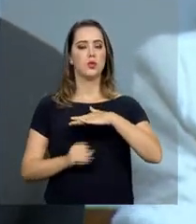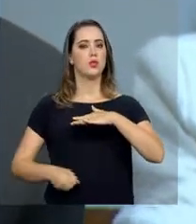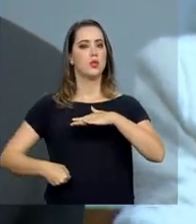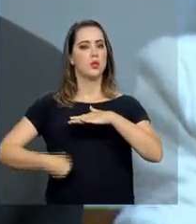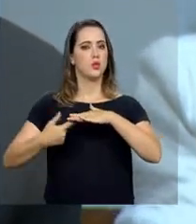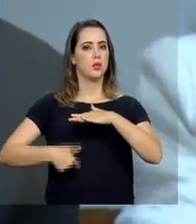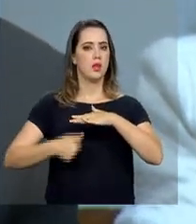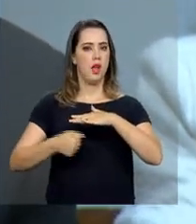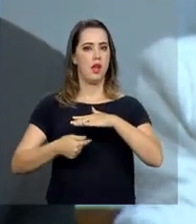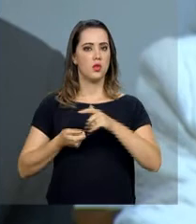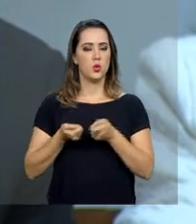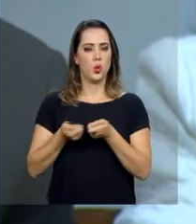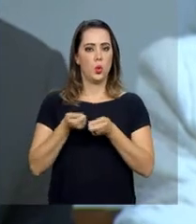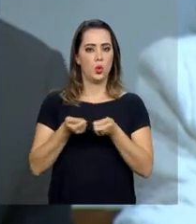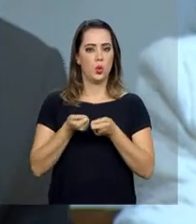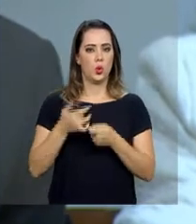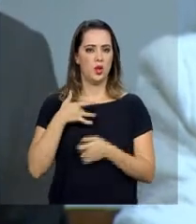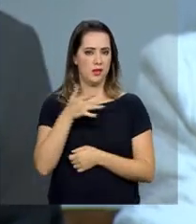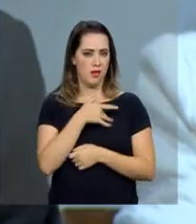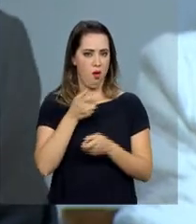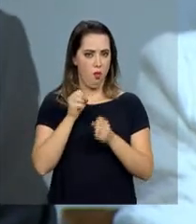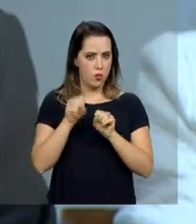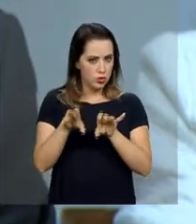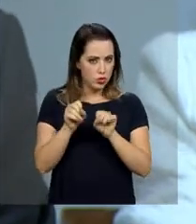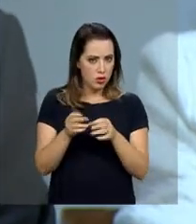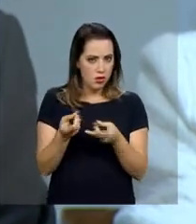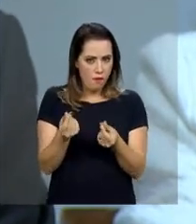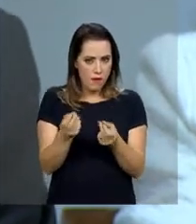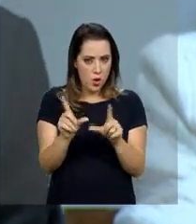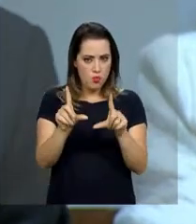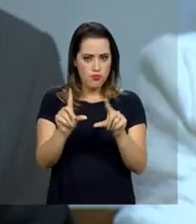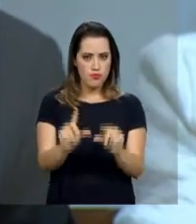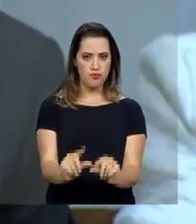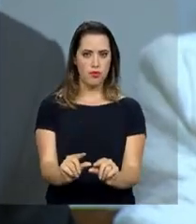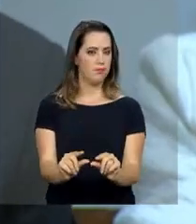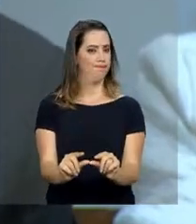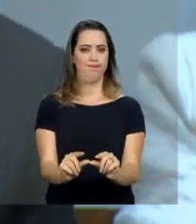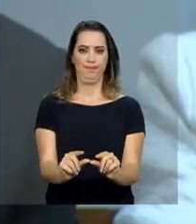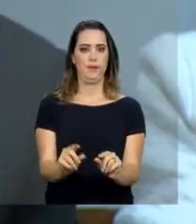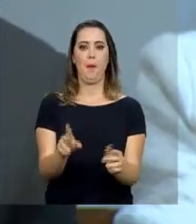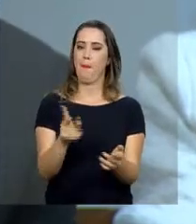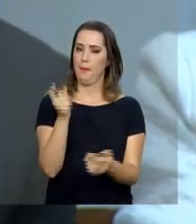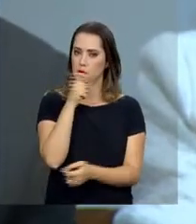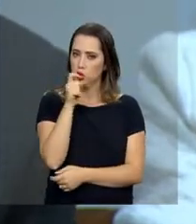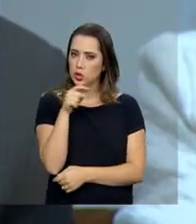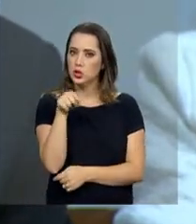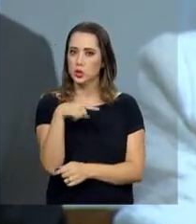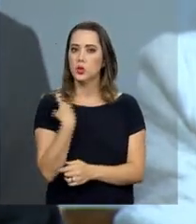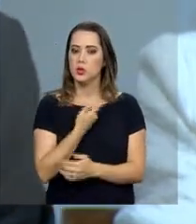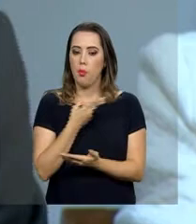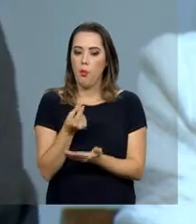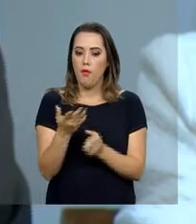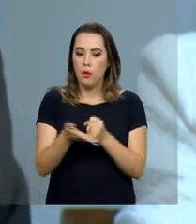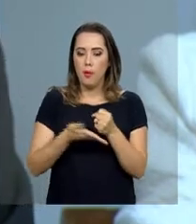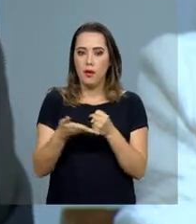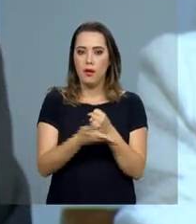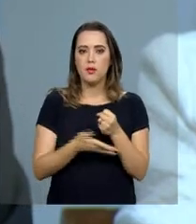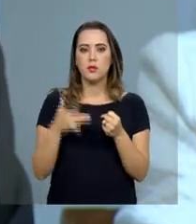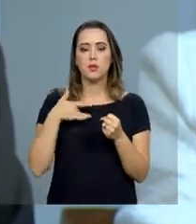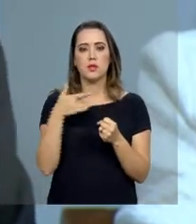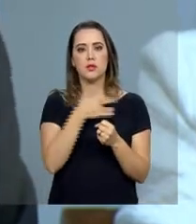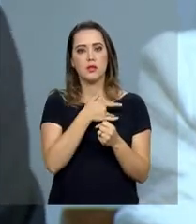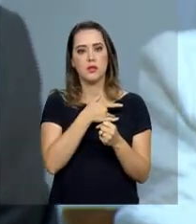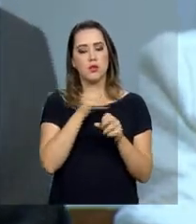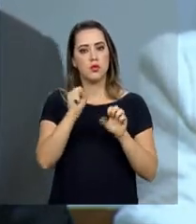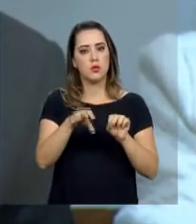gasto com saúde e educação. Isto não é verdade. Nós temos um piso para a saúde e educação. É o